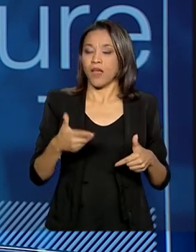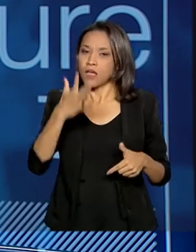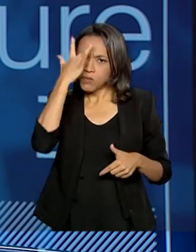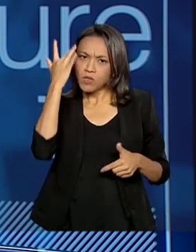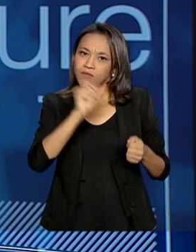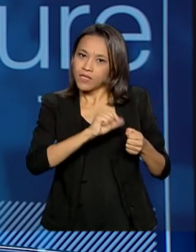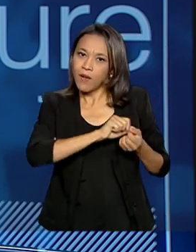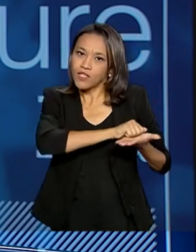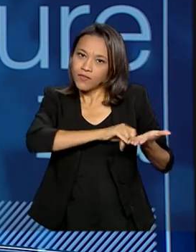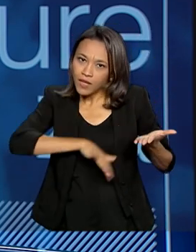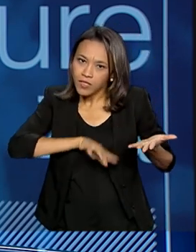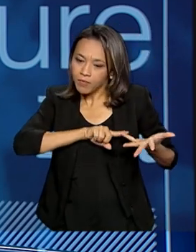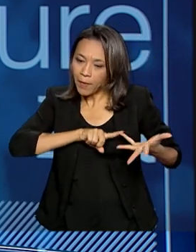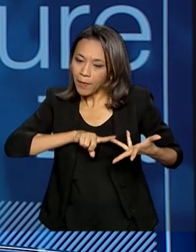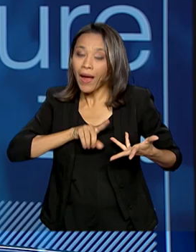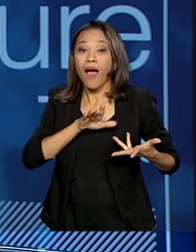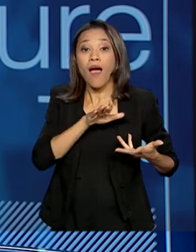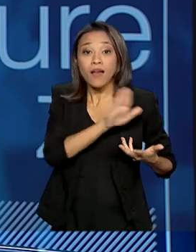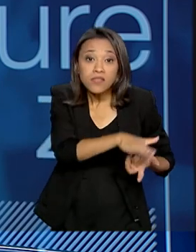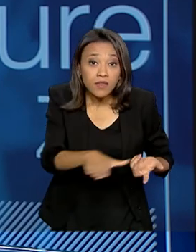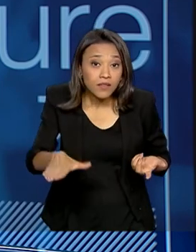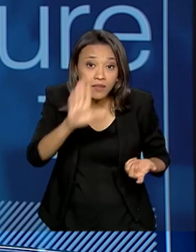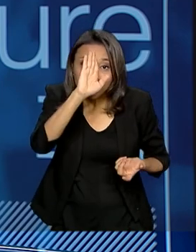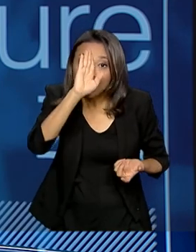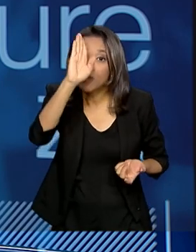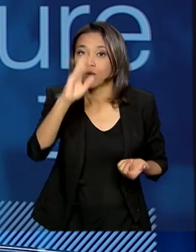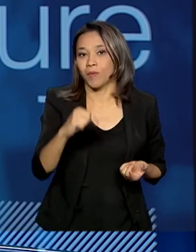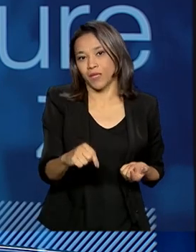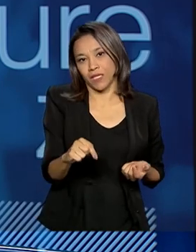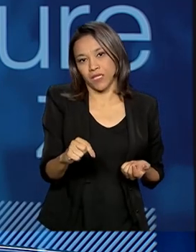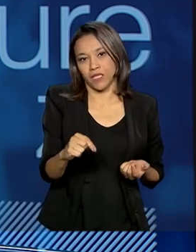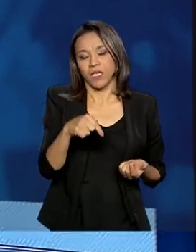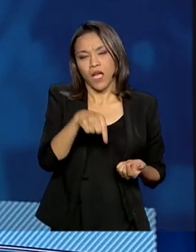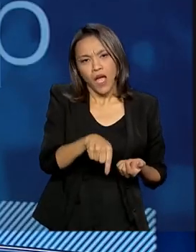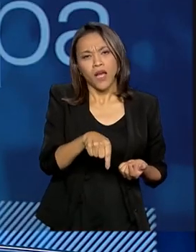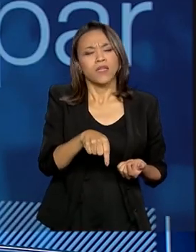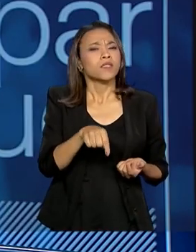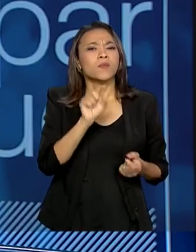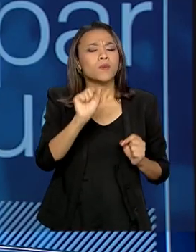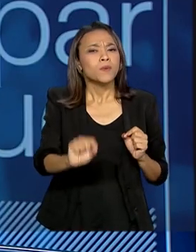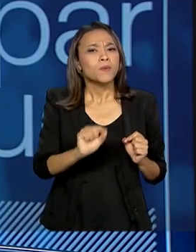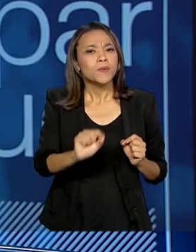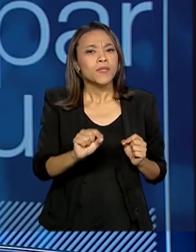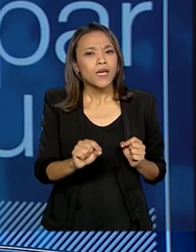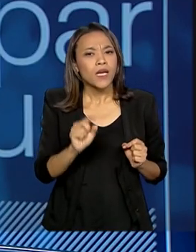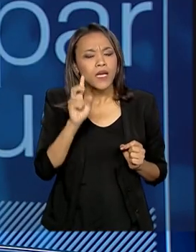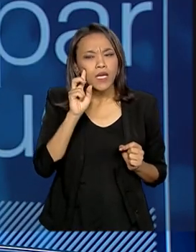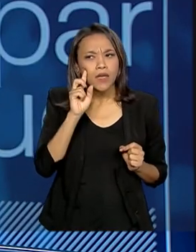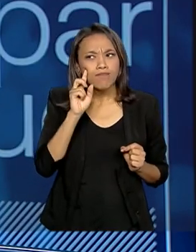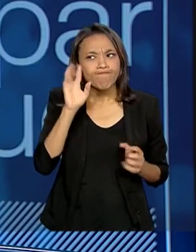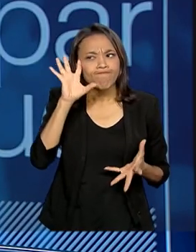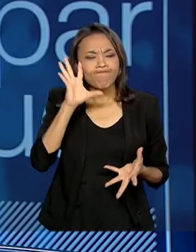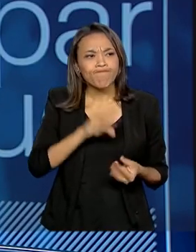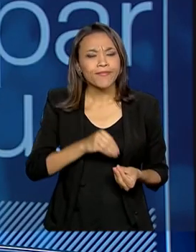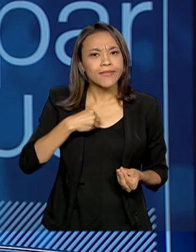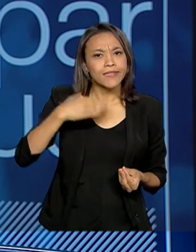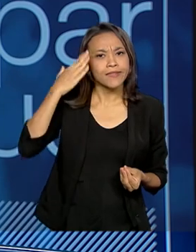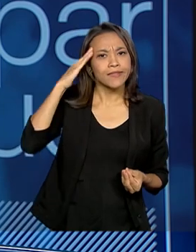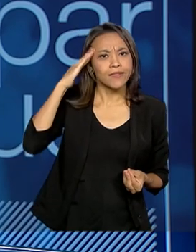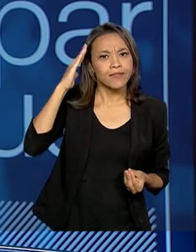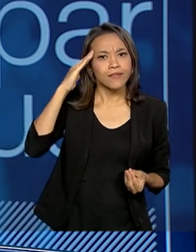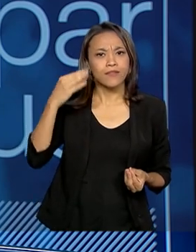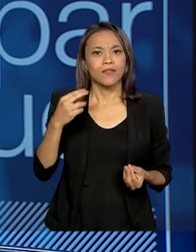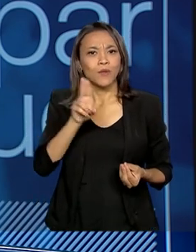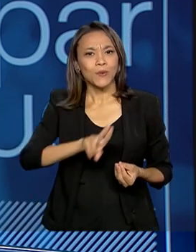exercício e ela, as crianças, principalmente as crianças, ela aplicaria isso numa gamificação, certo? Utilizando de